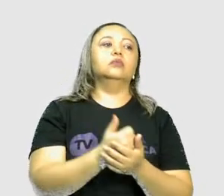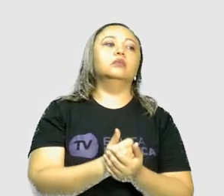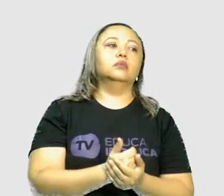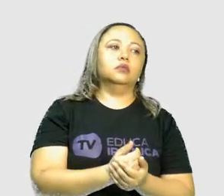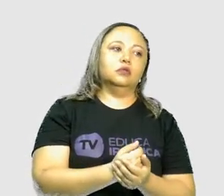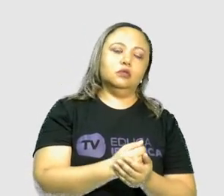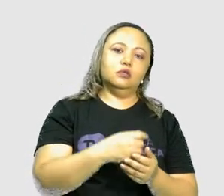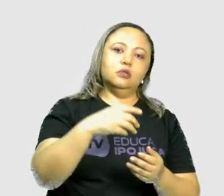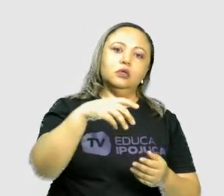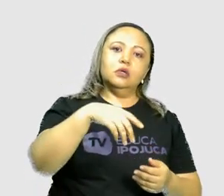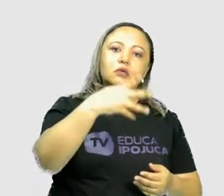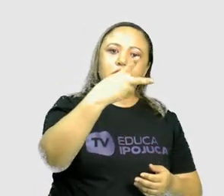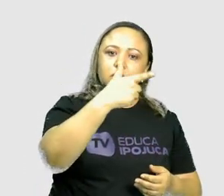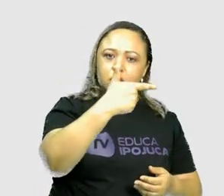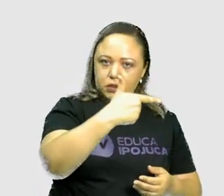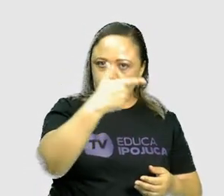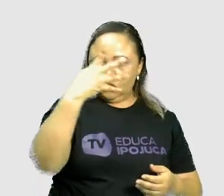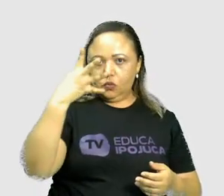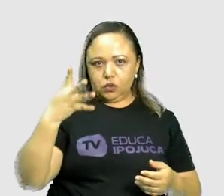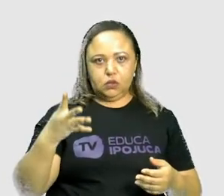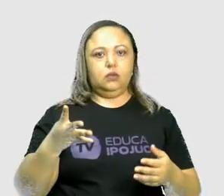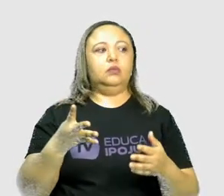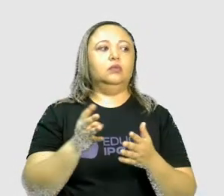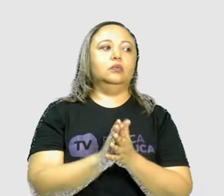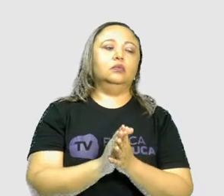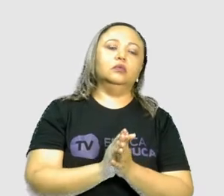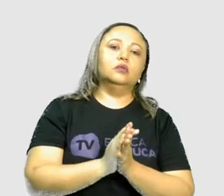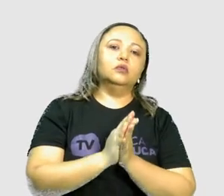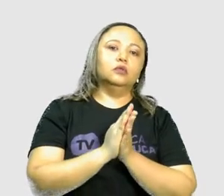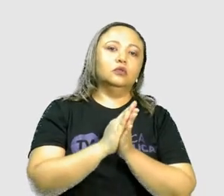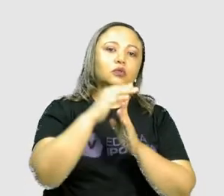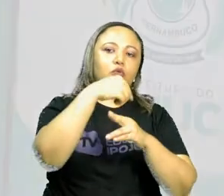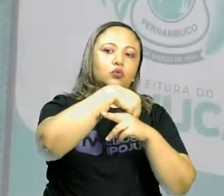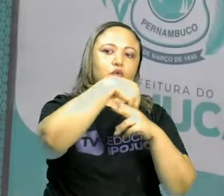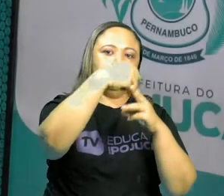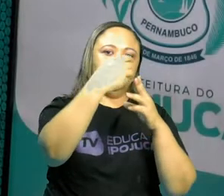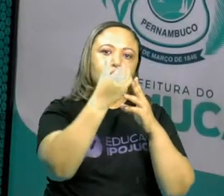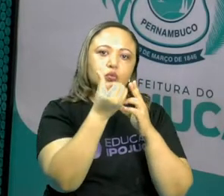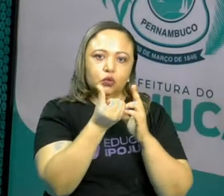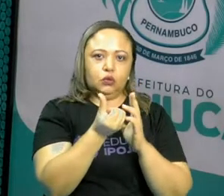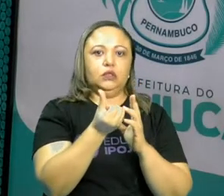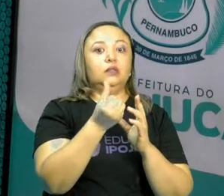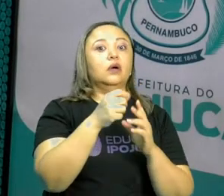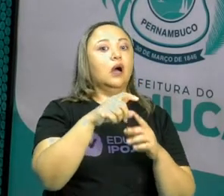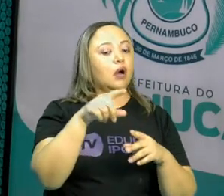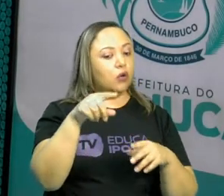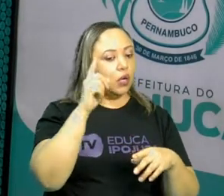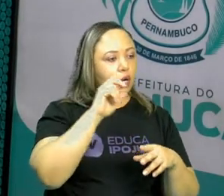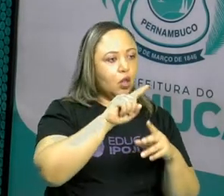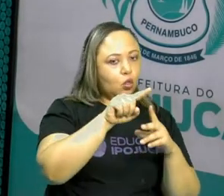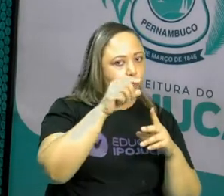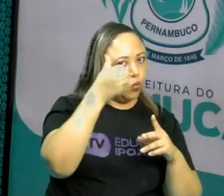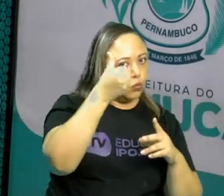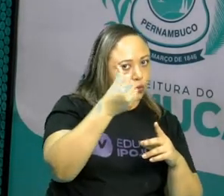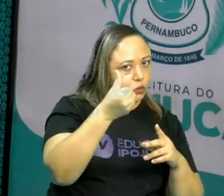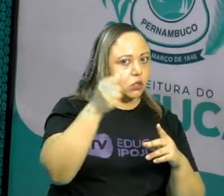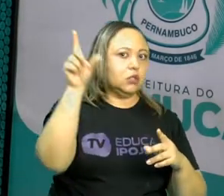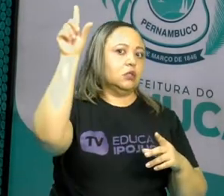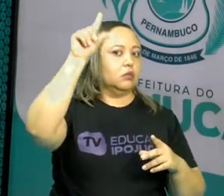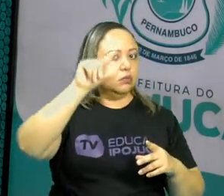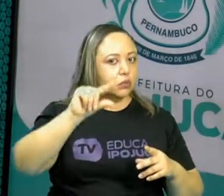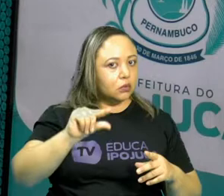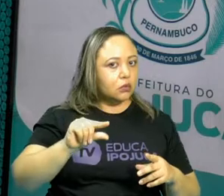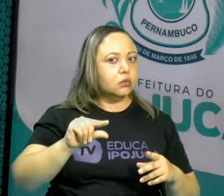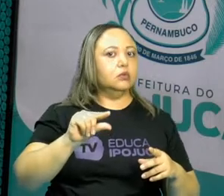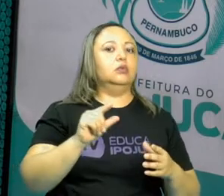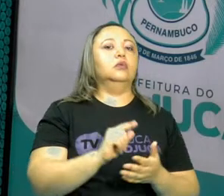24 também vai coincidir. Aqui, nós vemos que o número 6 é o menor múltiplo, tanto